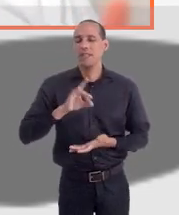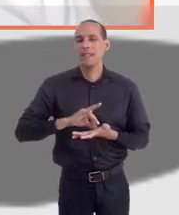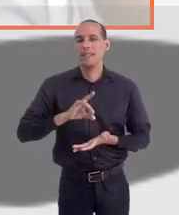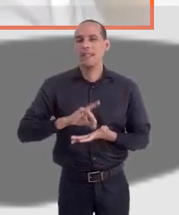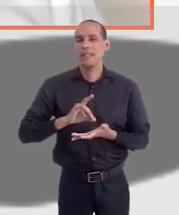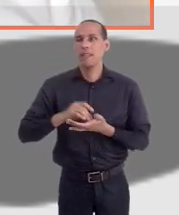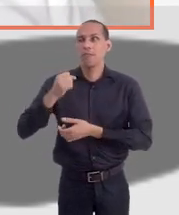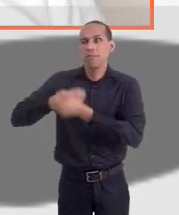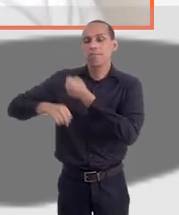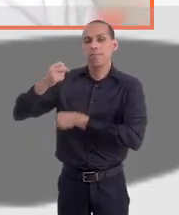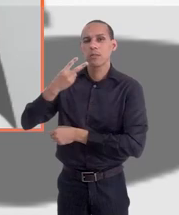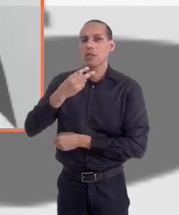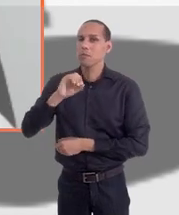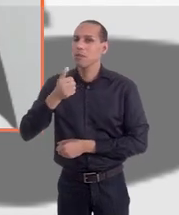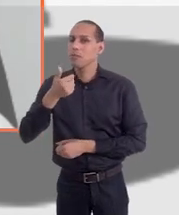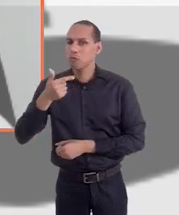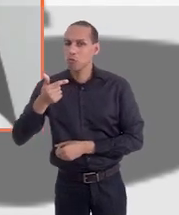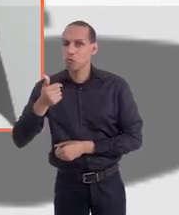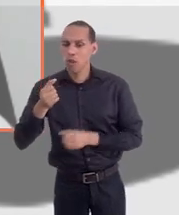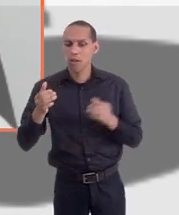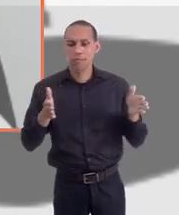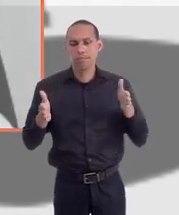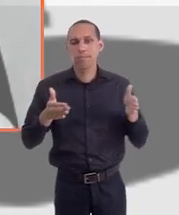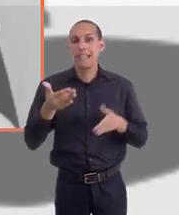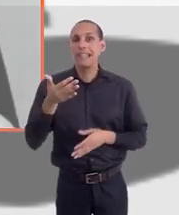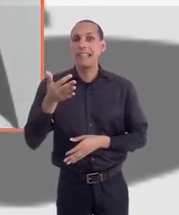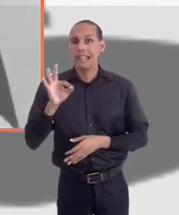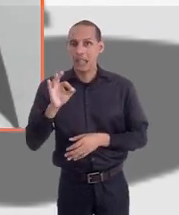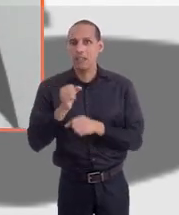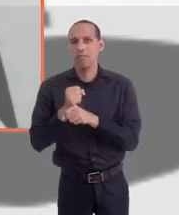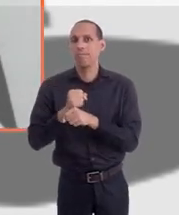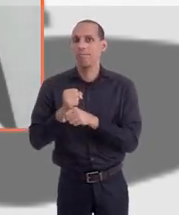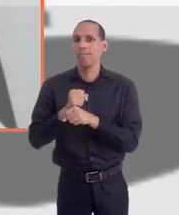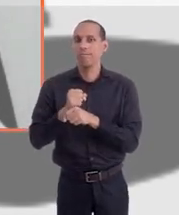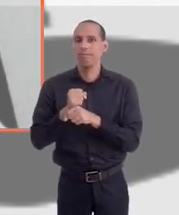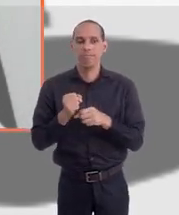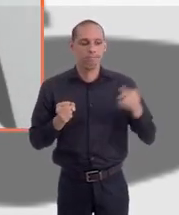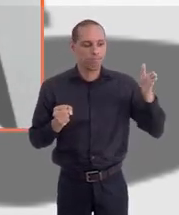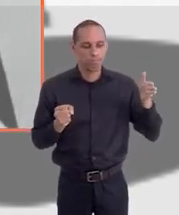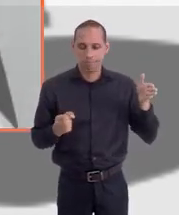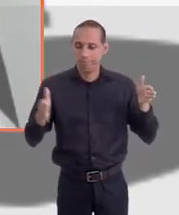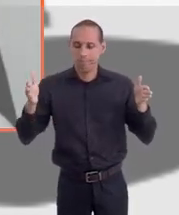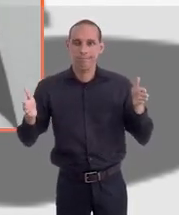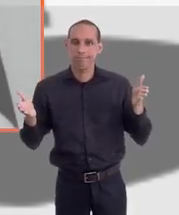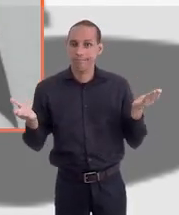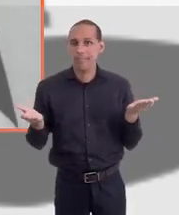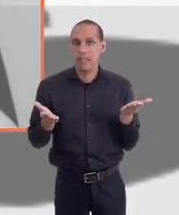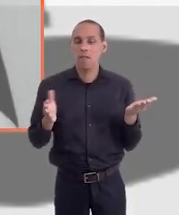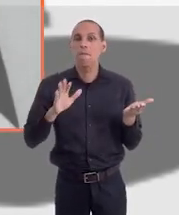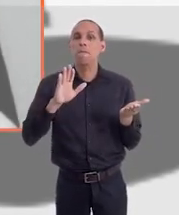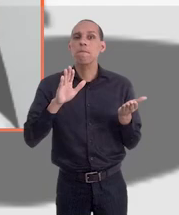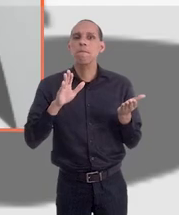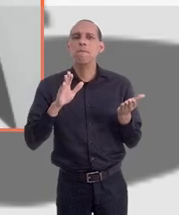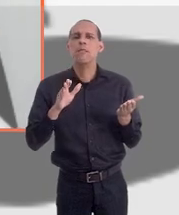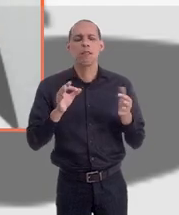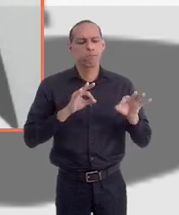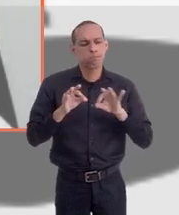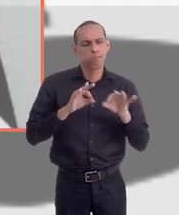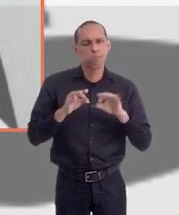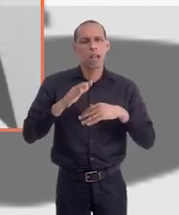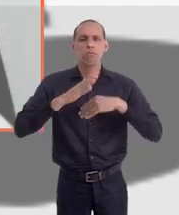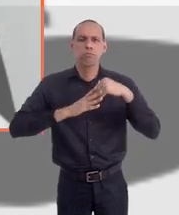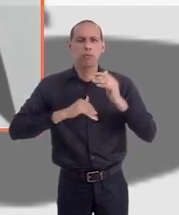polícia foi em 2012. Então, nós estamos falando de uma década de diferença entre o último concurso e esse agora, né? O grau de preparação e